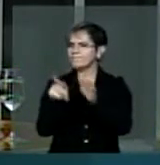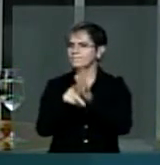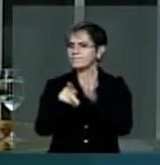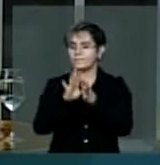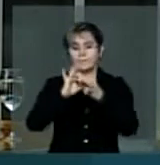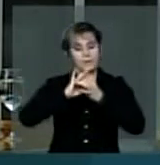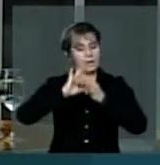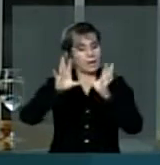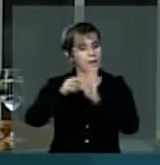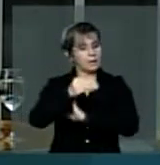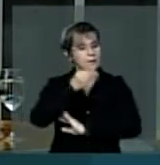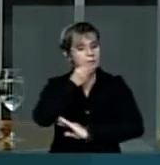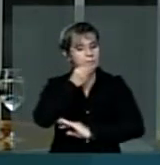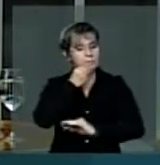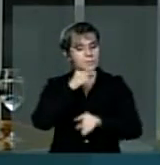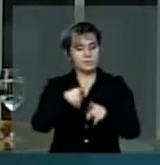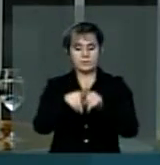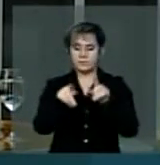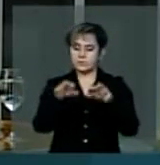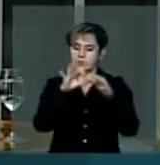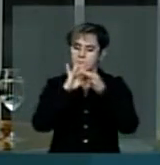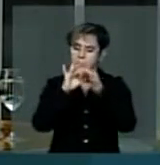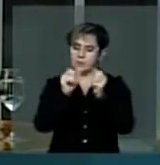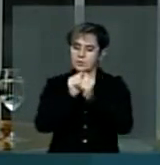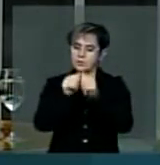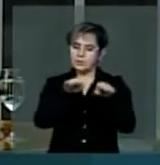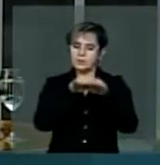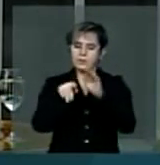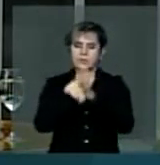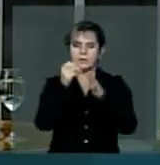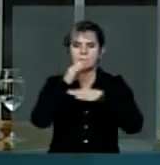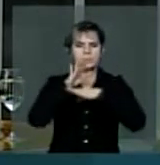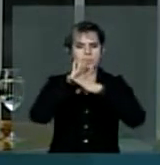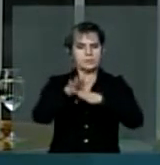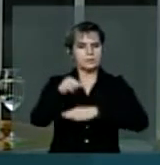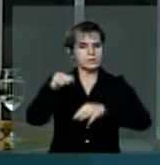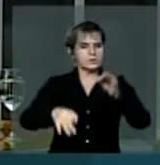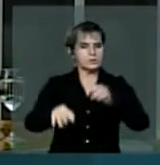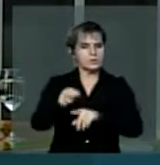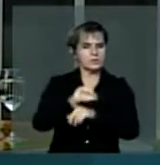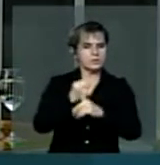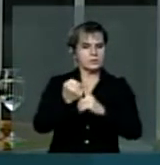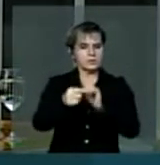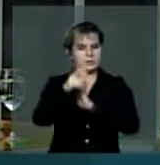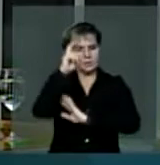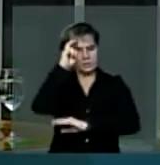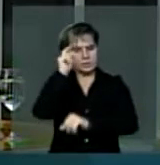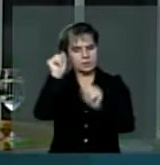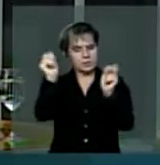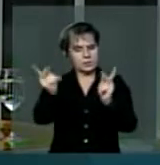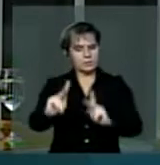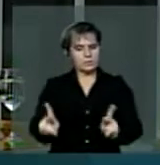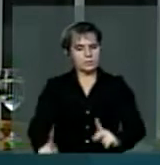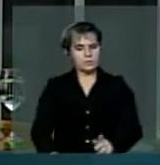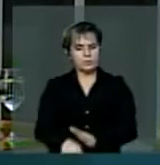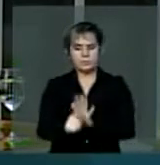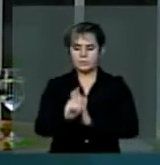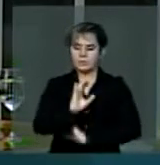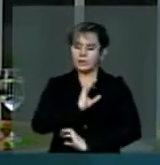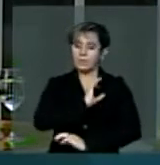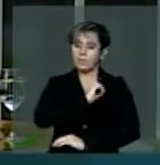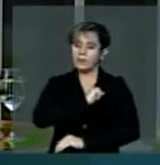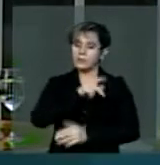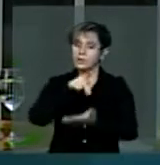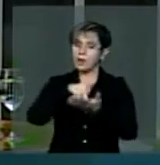liberdade, da igualdade, da solidariedade, da justiça social, da cultura de paz, da paixão